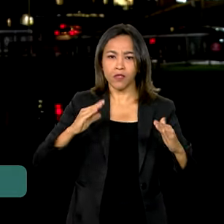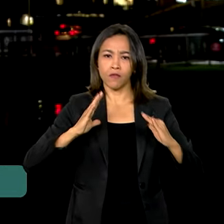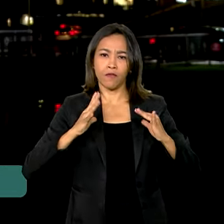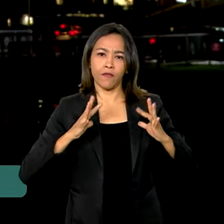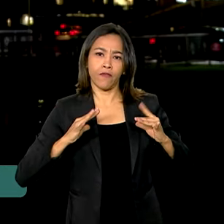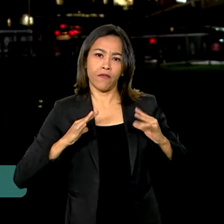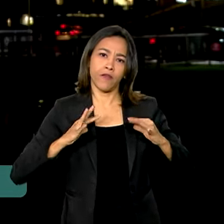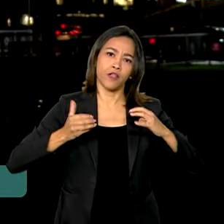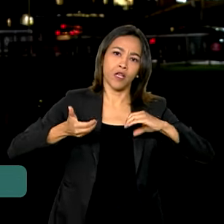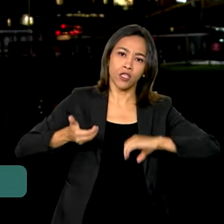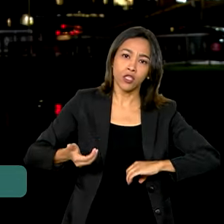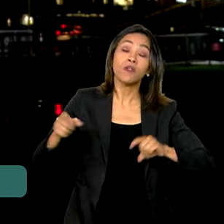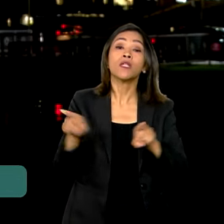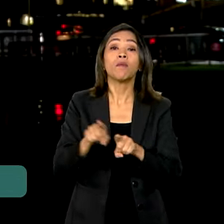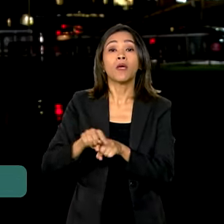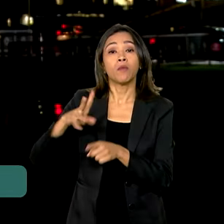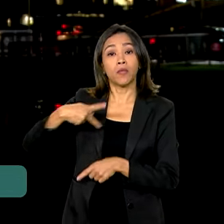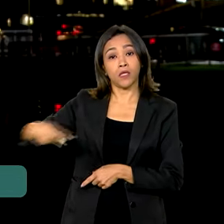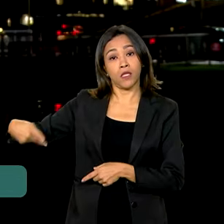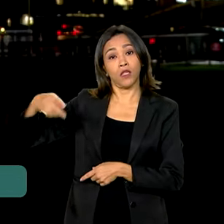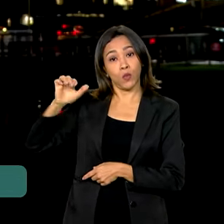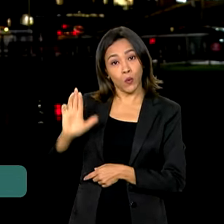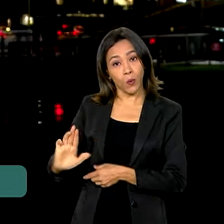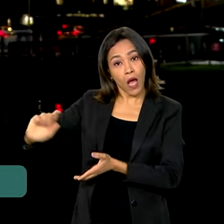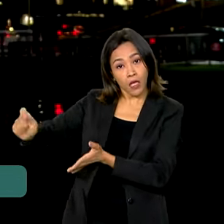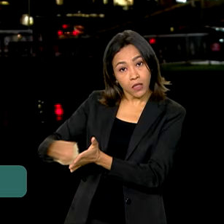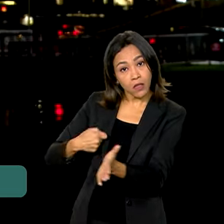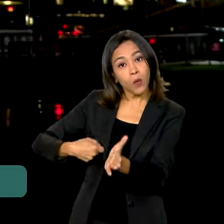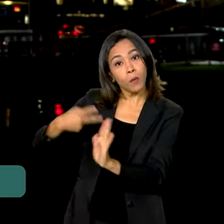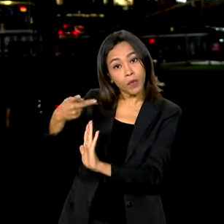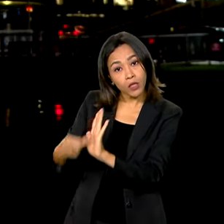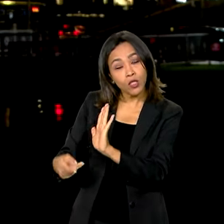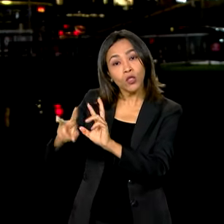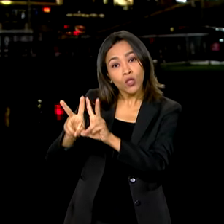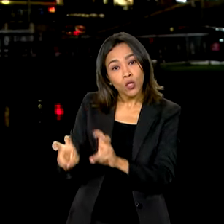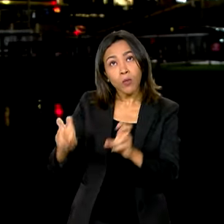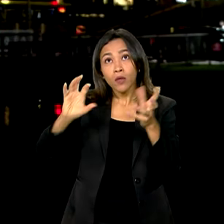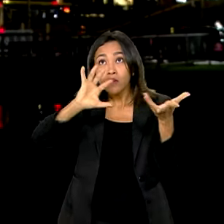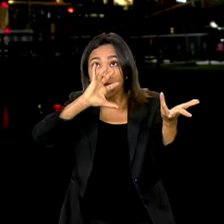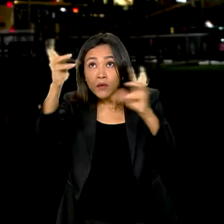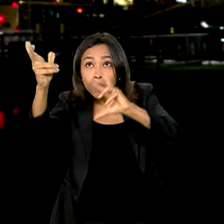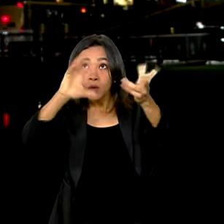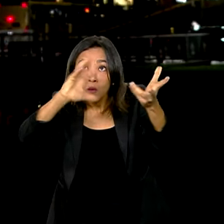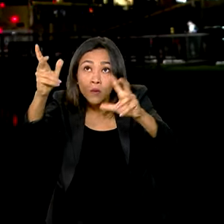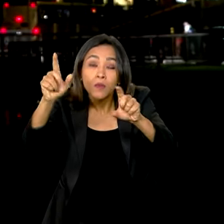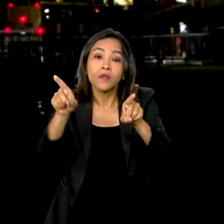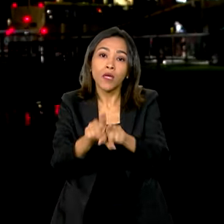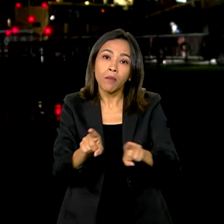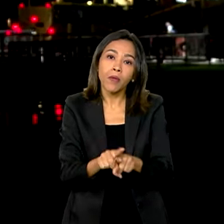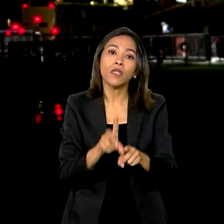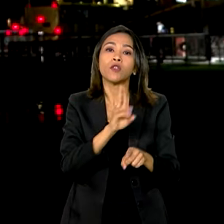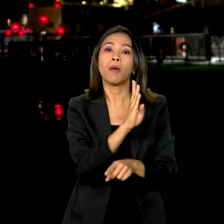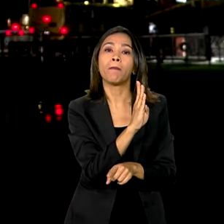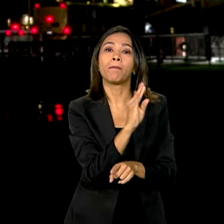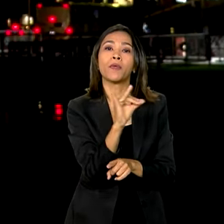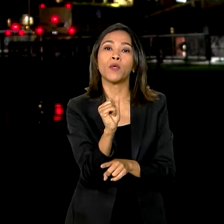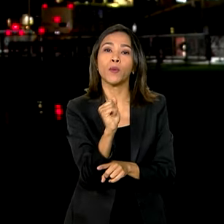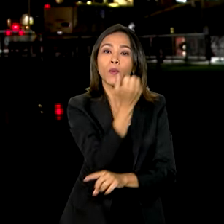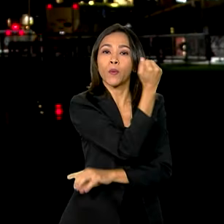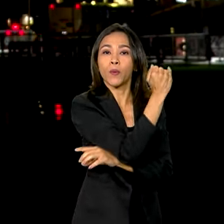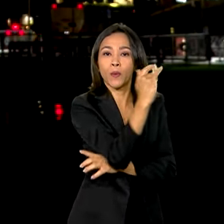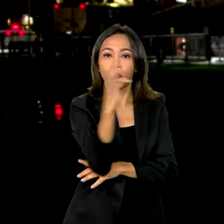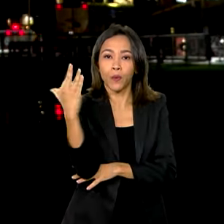Lula também sancionou o projeto que inclui as mudanças climáticas e a proteção da biodiversidade no currículo das